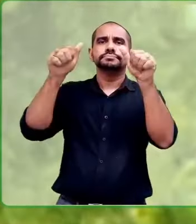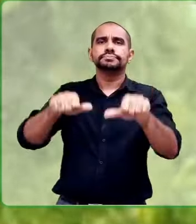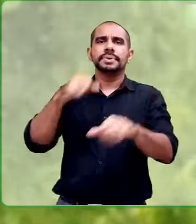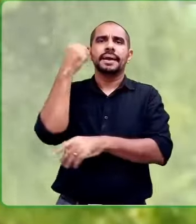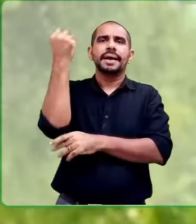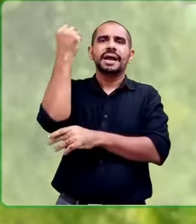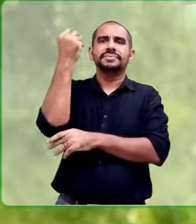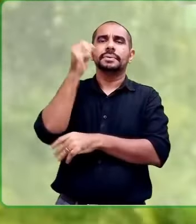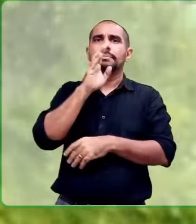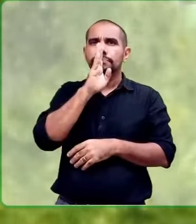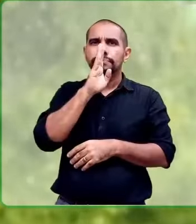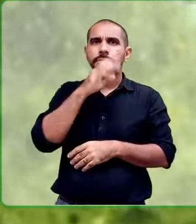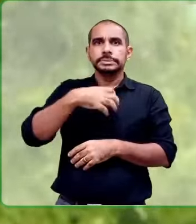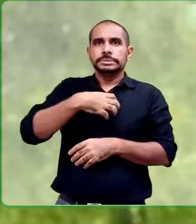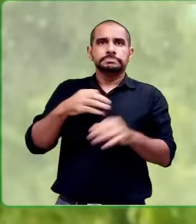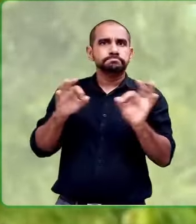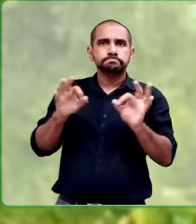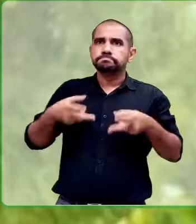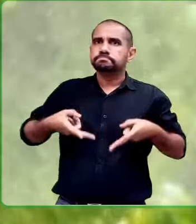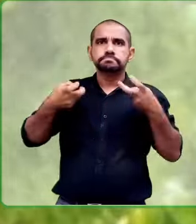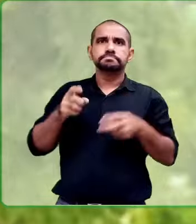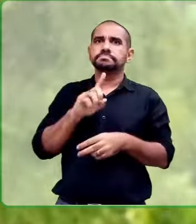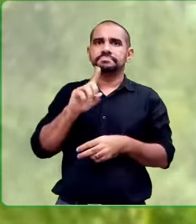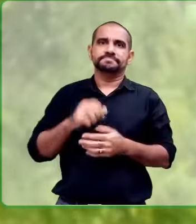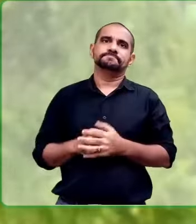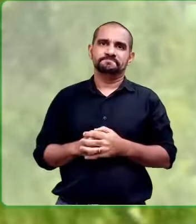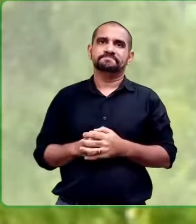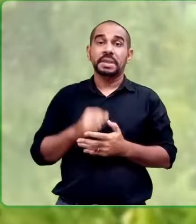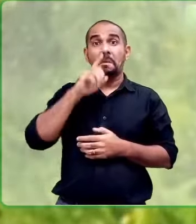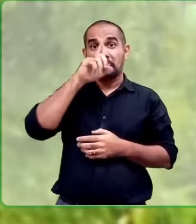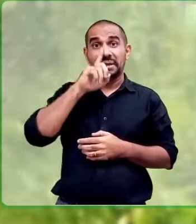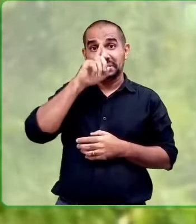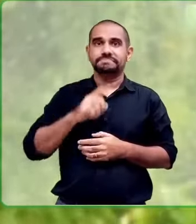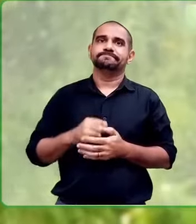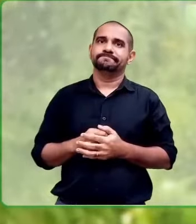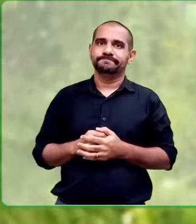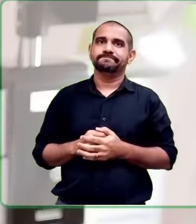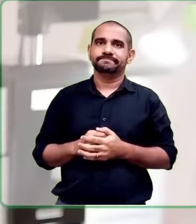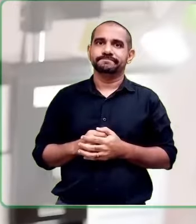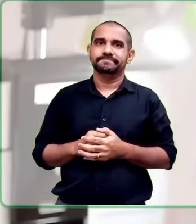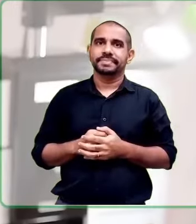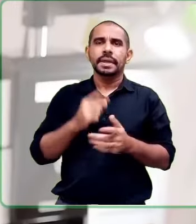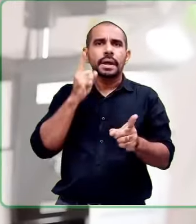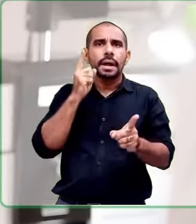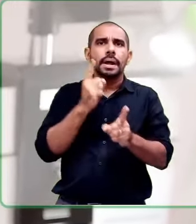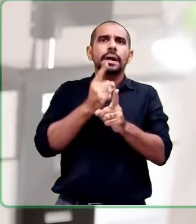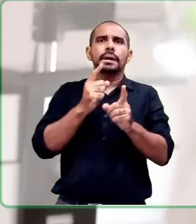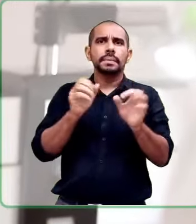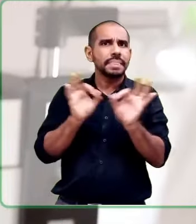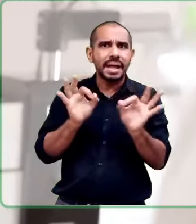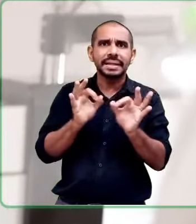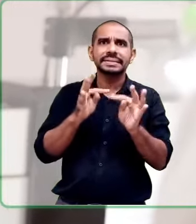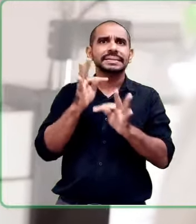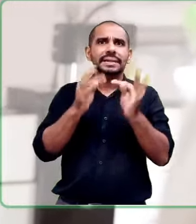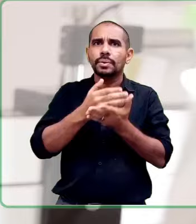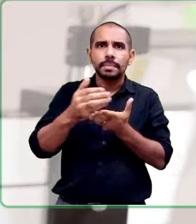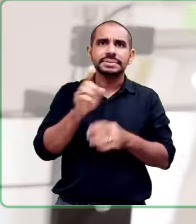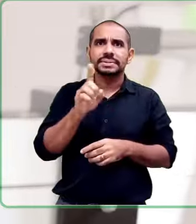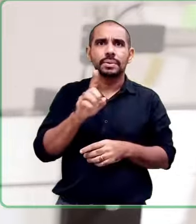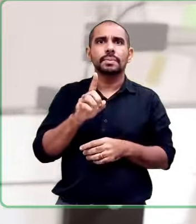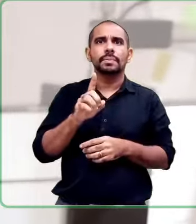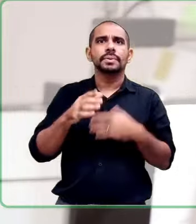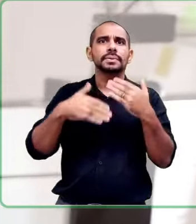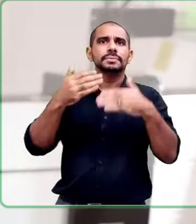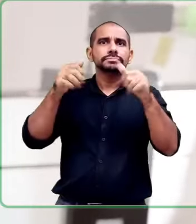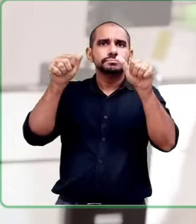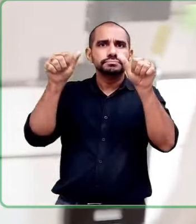se agravar de maneira silenciosa, sem apresentar nenhum sintoma. E é aí que mora o perigo. Se não diagnosticado e tratado de forma